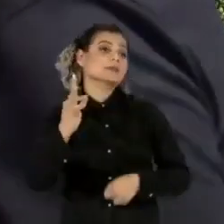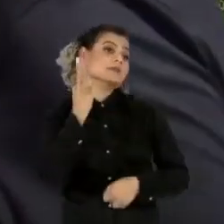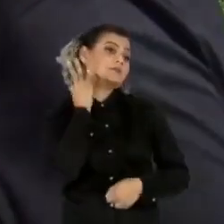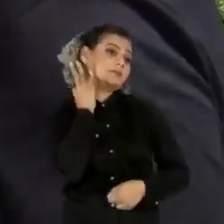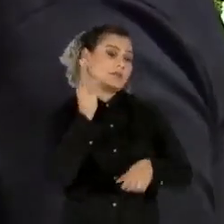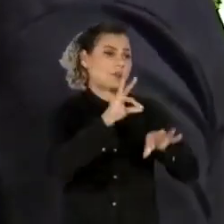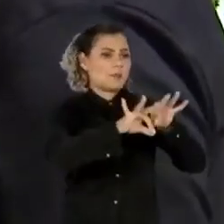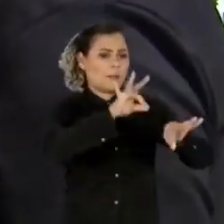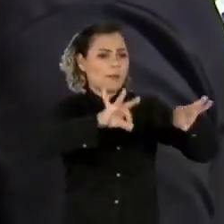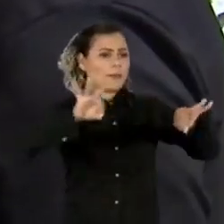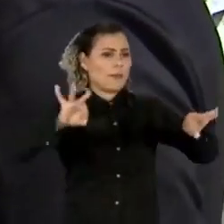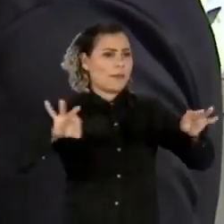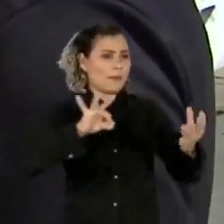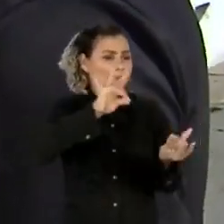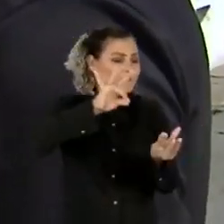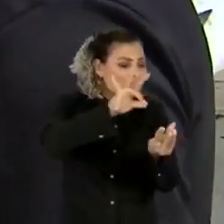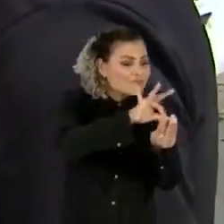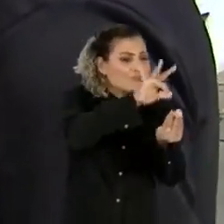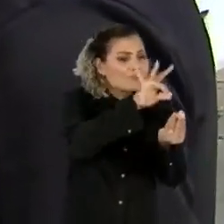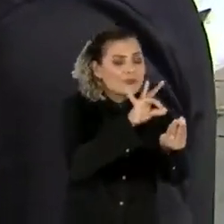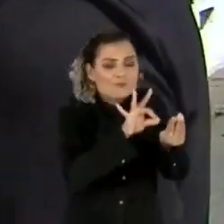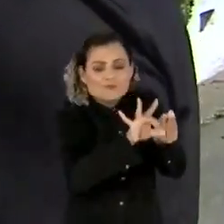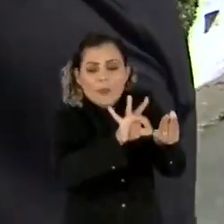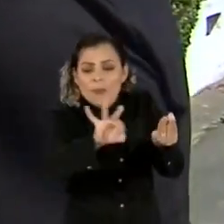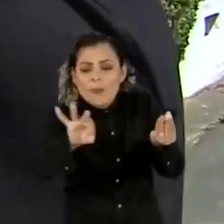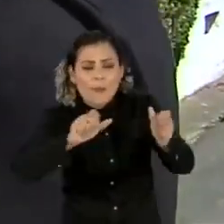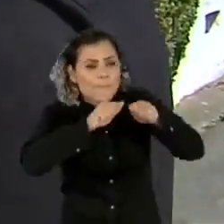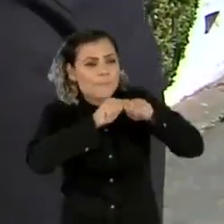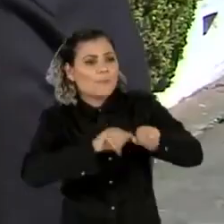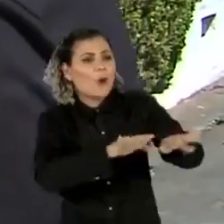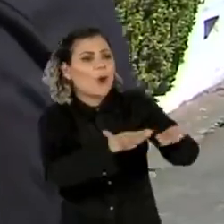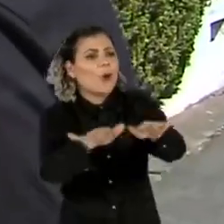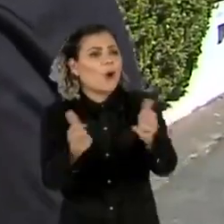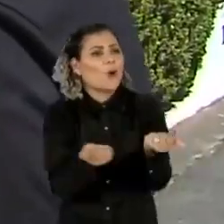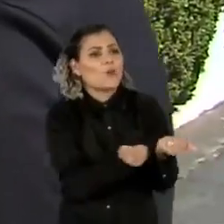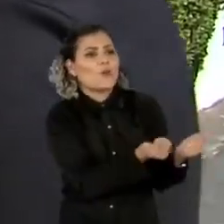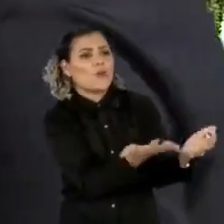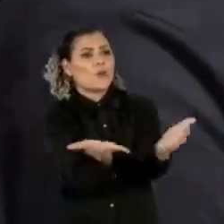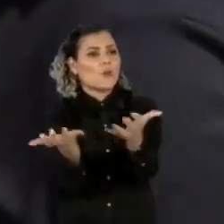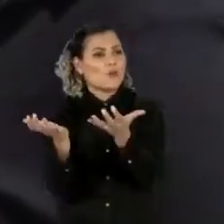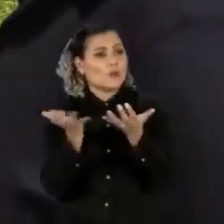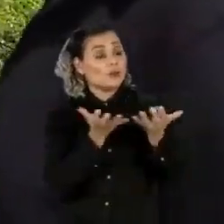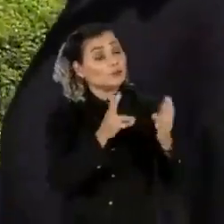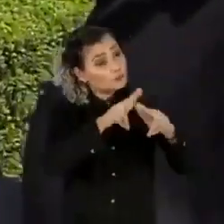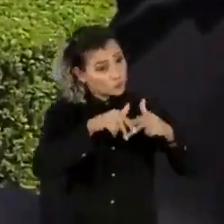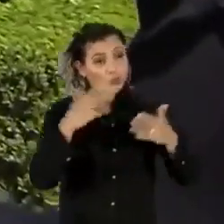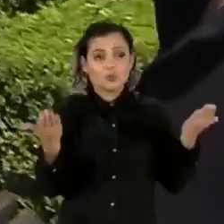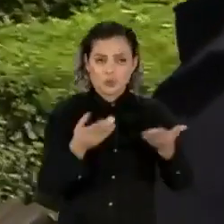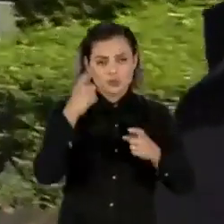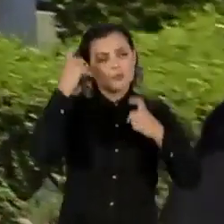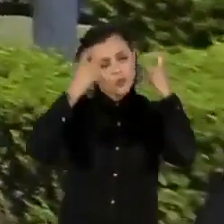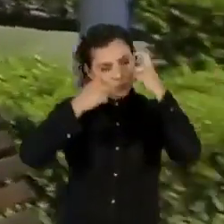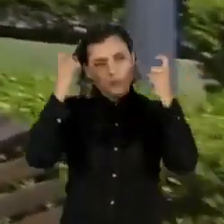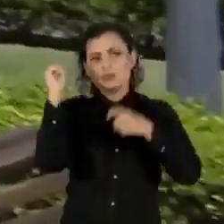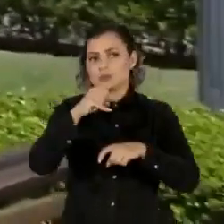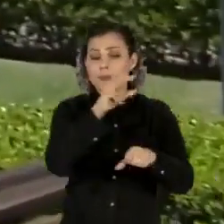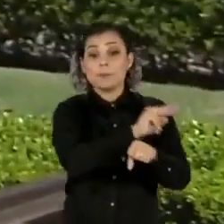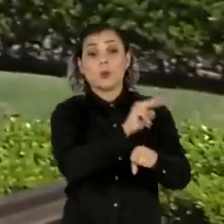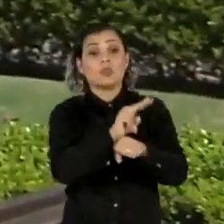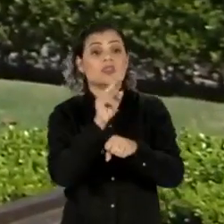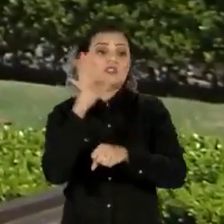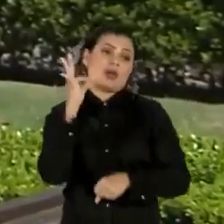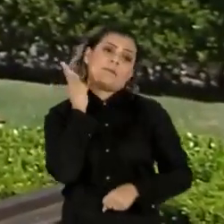animais, dos quais as abelhas são altamente relevantes. Então hoje há uma preocupação muito grande na conservação dessas